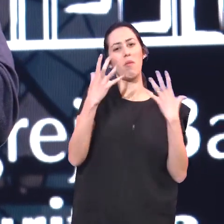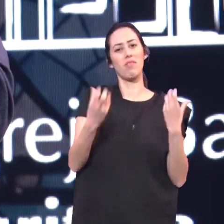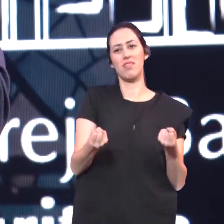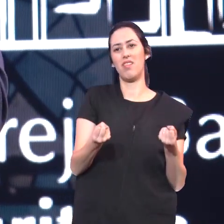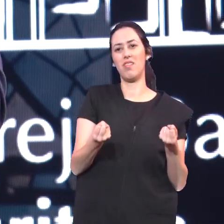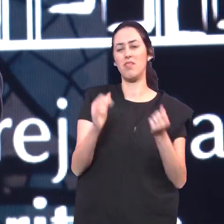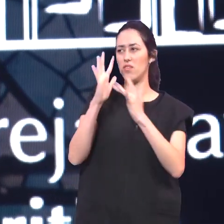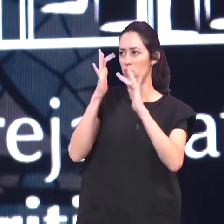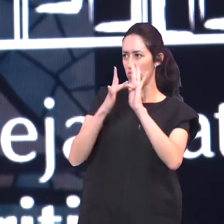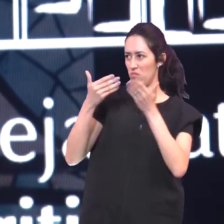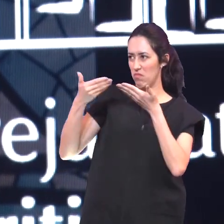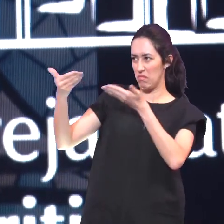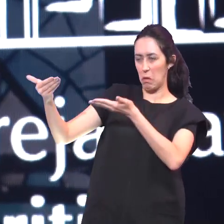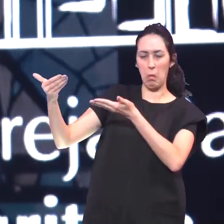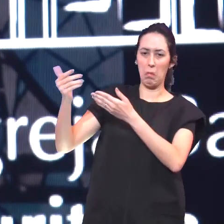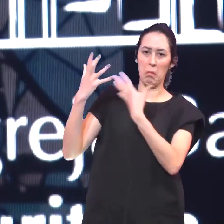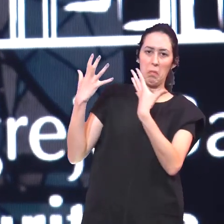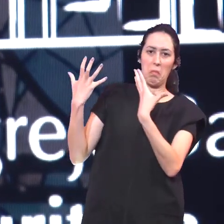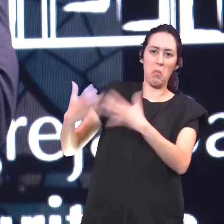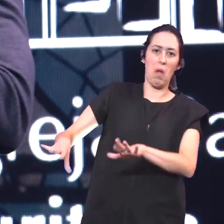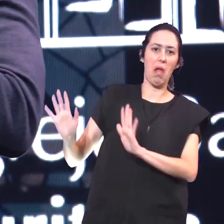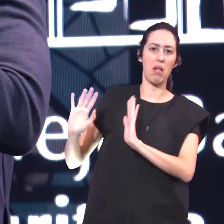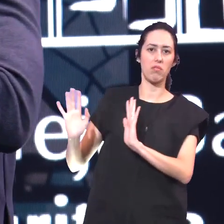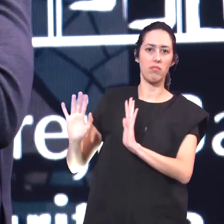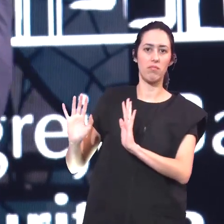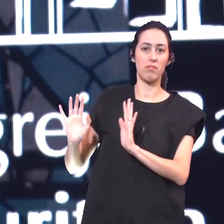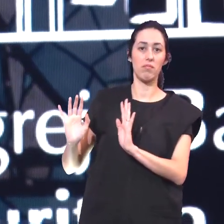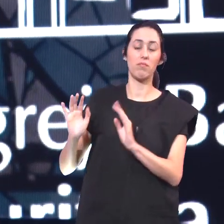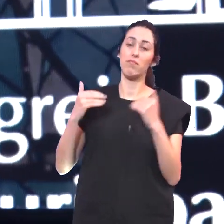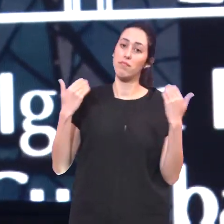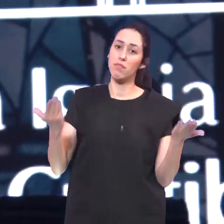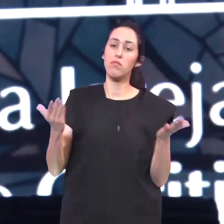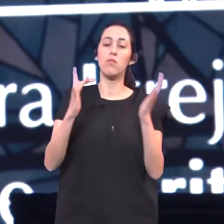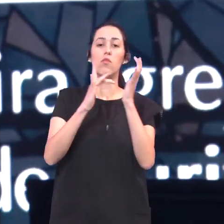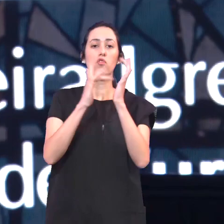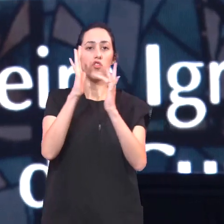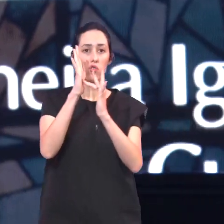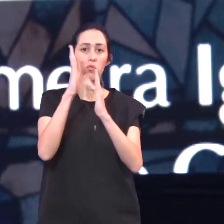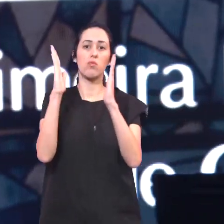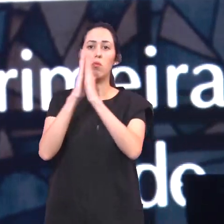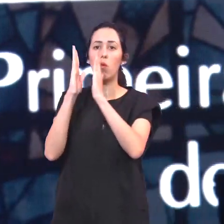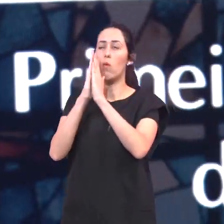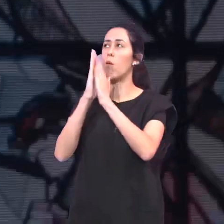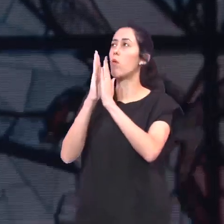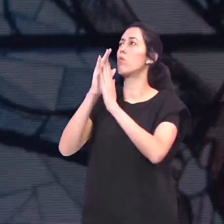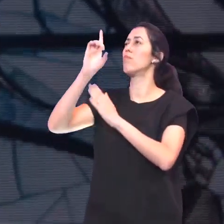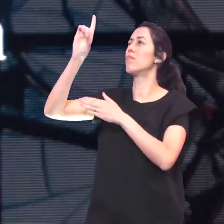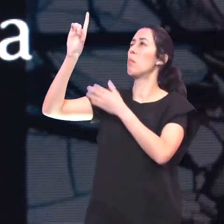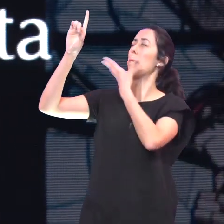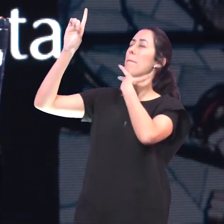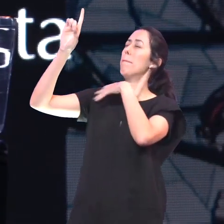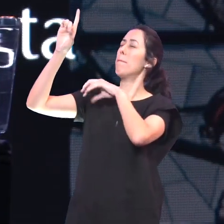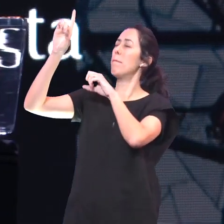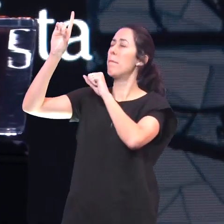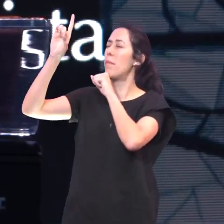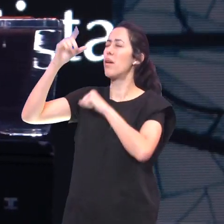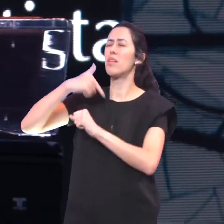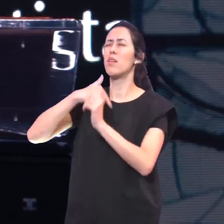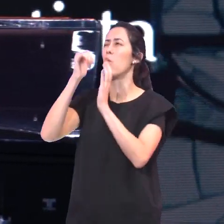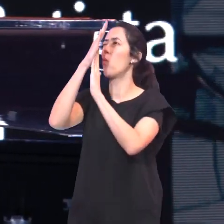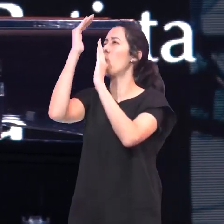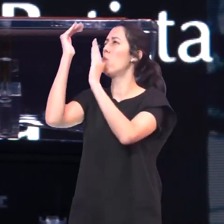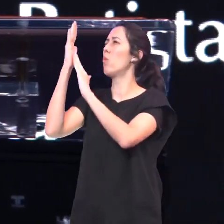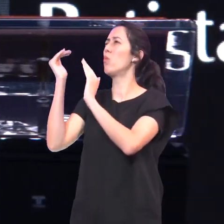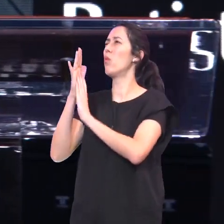Então Jesus Numa oração ao pai Vai dizer Pai Eu te louvo